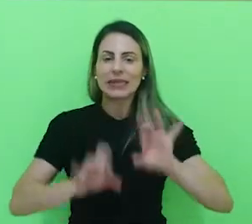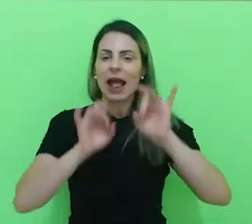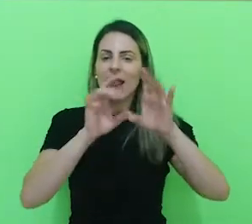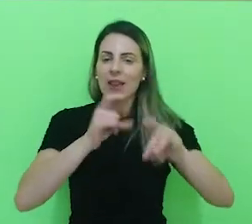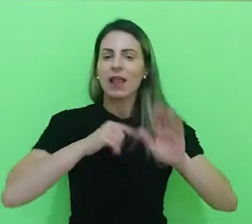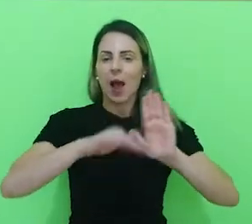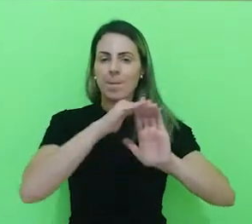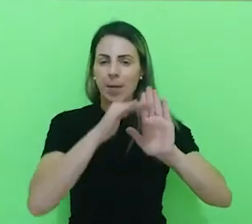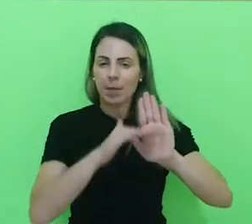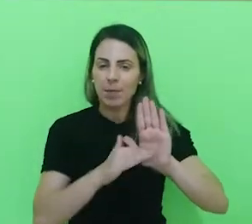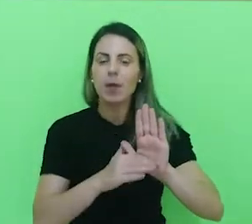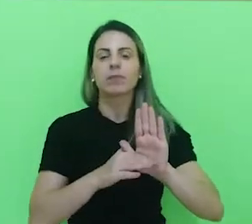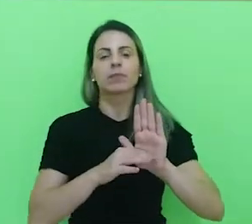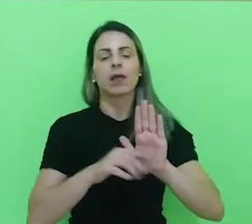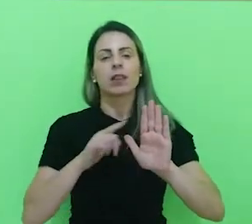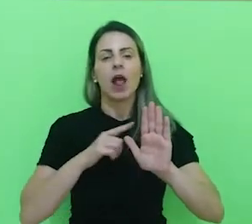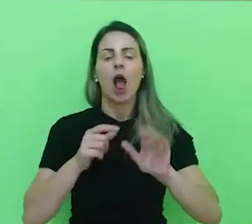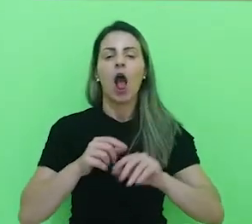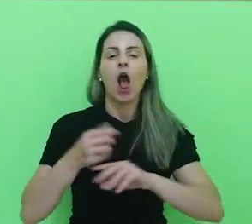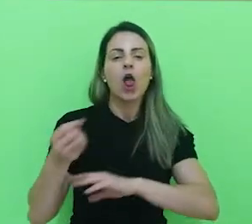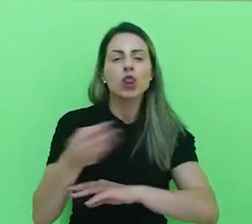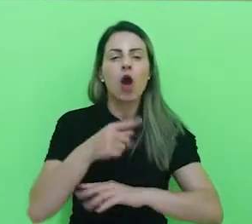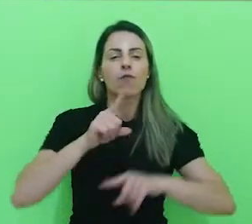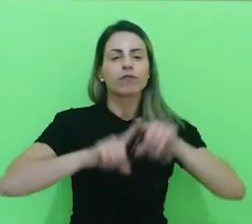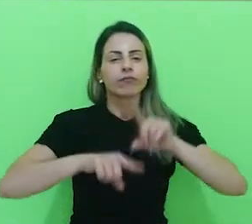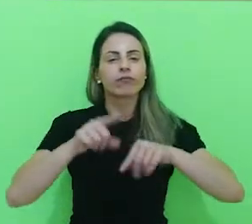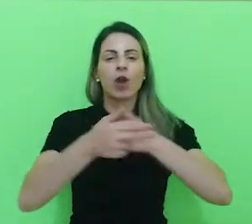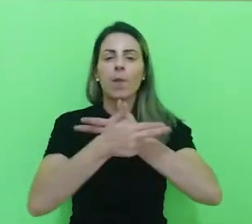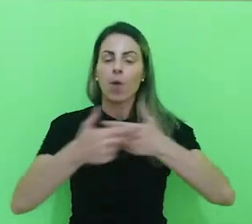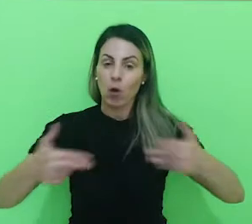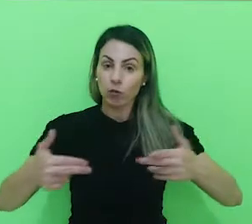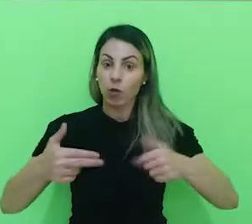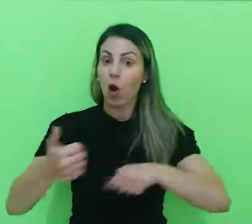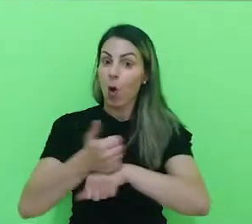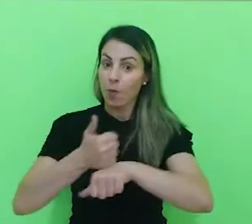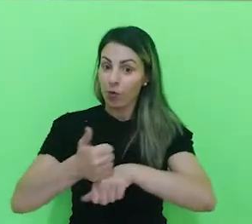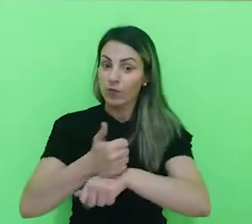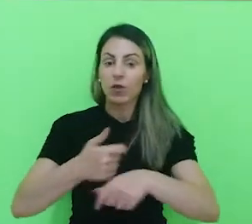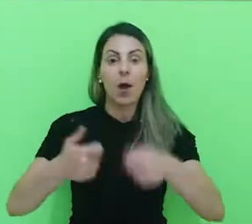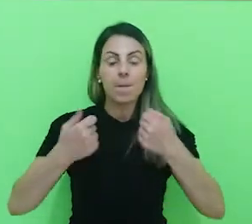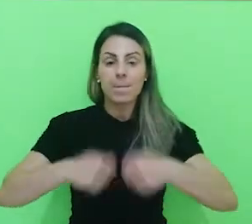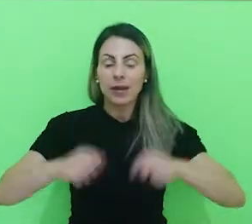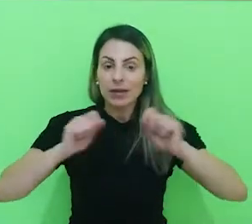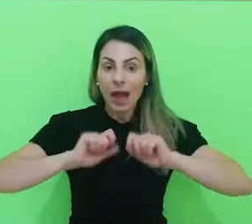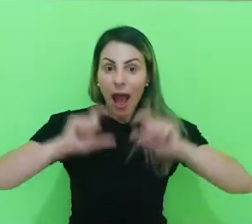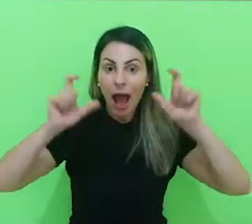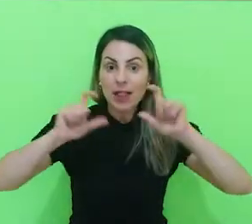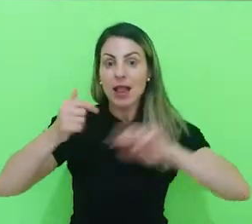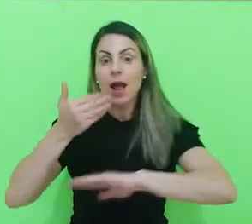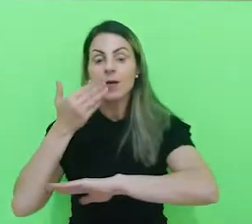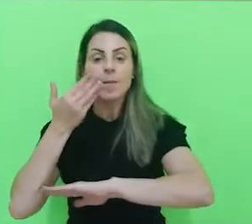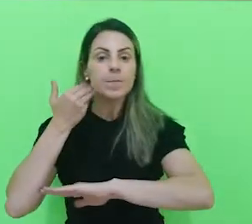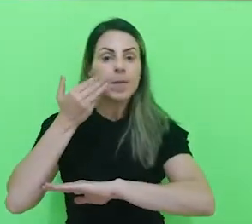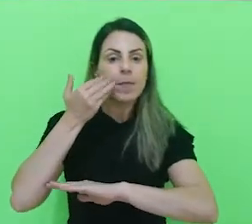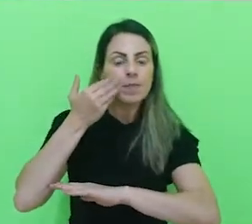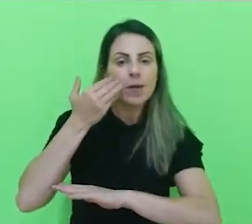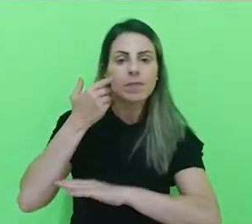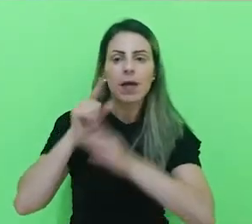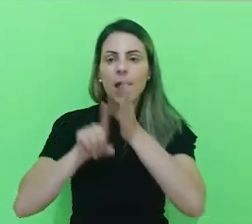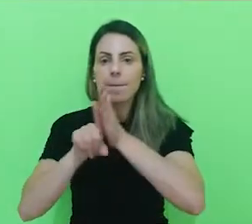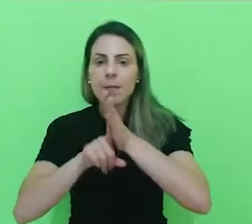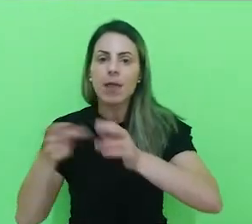protocolos, novos cosméticos, então o profissional tem que estar sempre se aperfeiçoando.